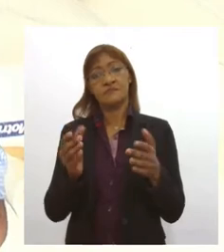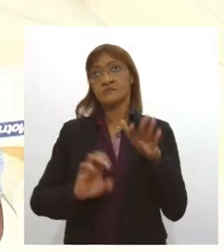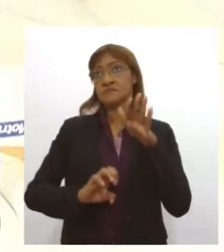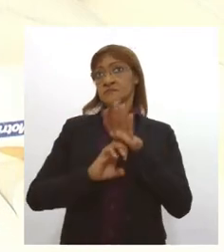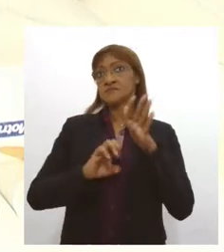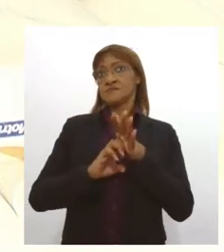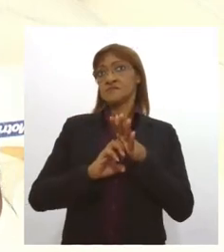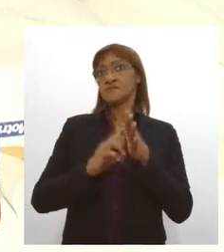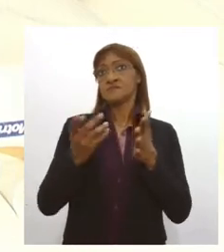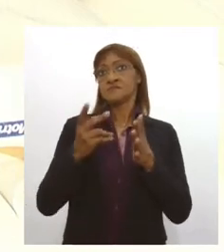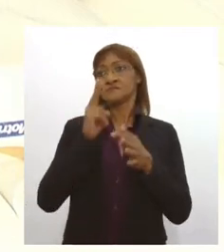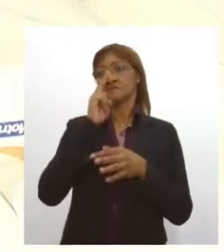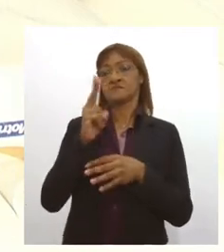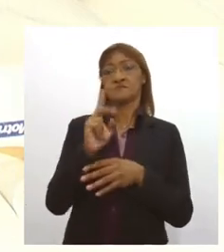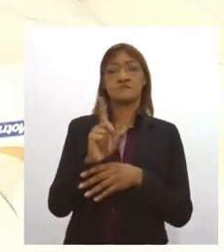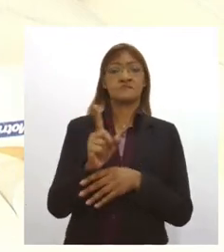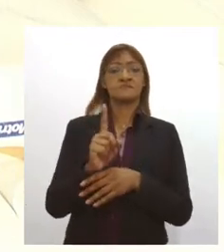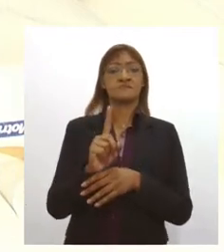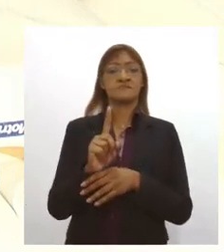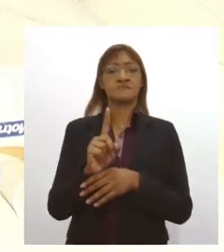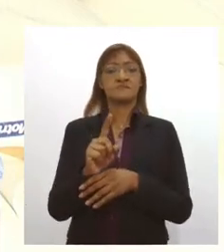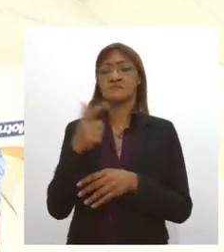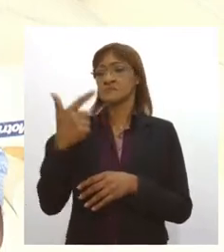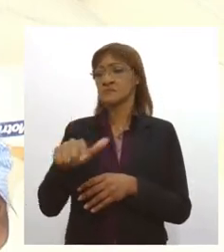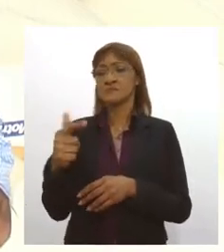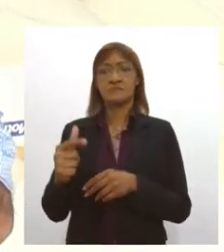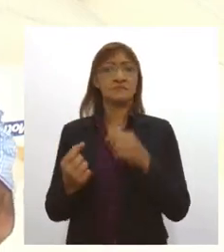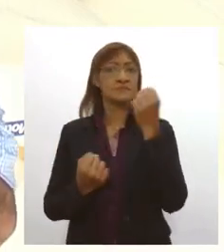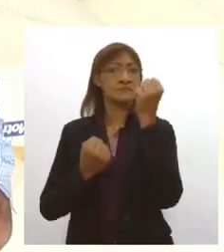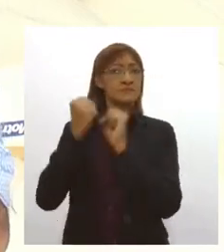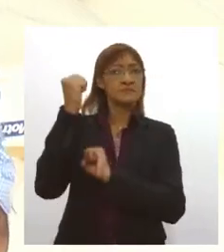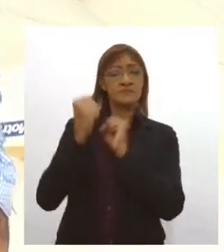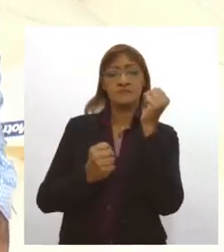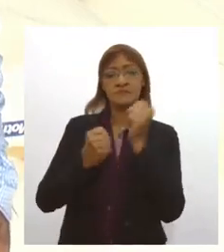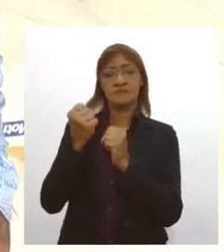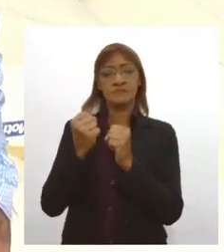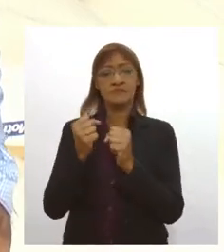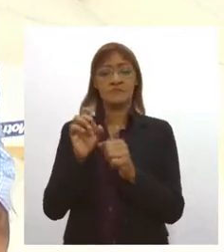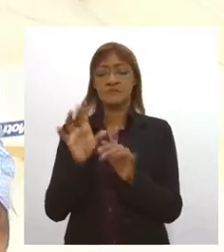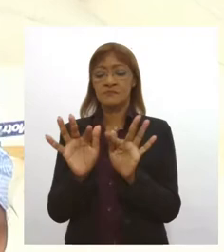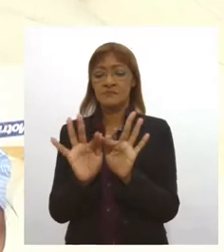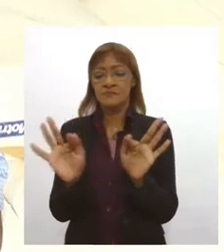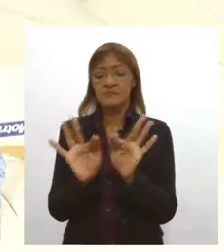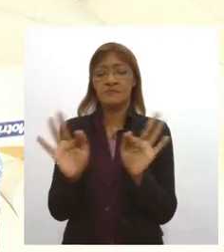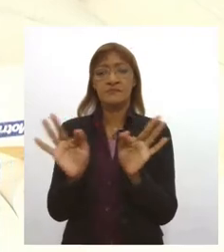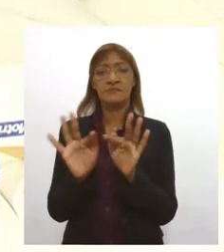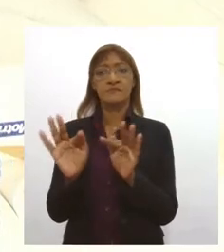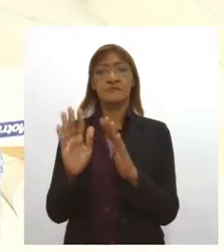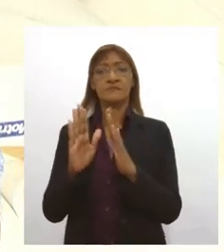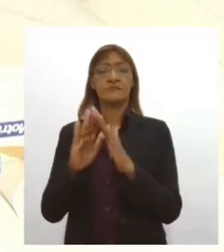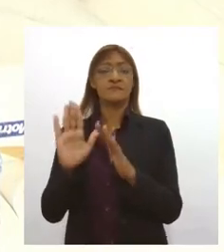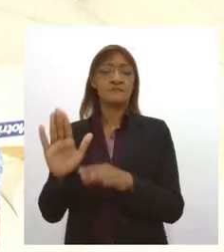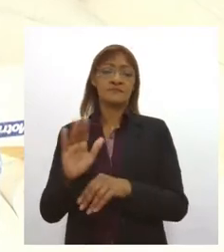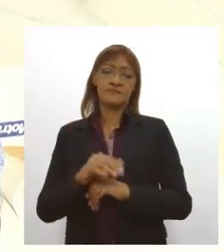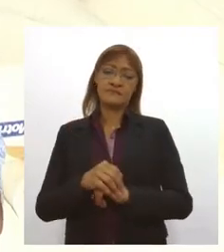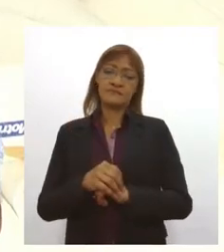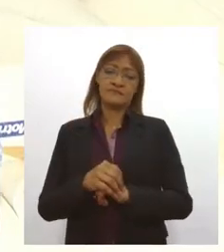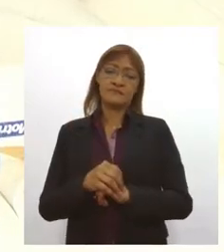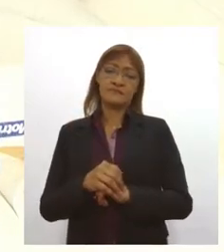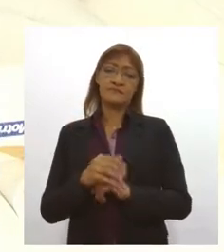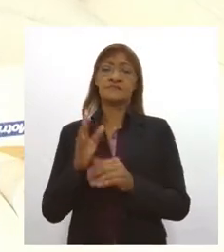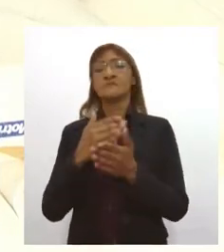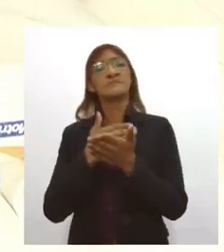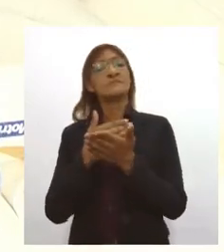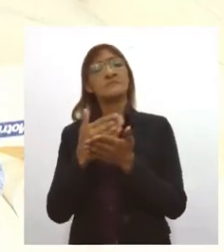aqui os produtores aqui não tem fábricas tem pequenas unidades de beneficiamento que começou